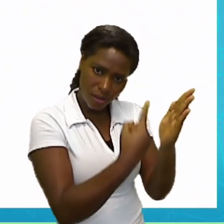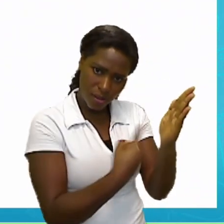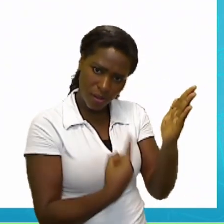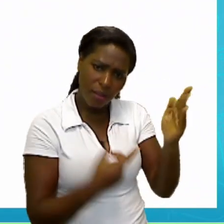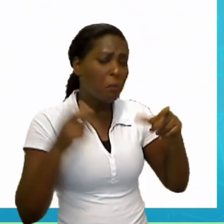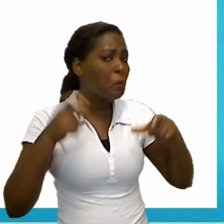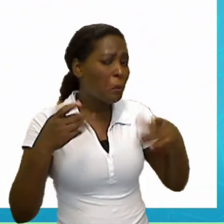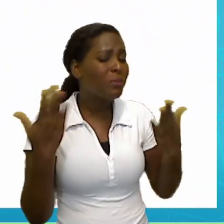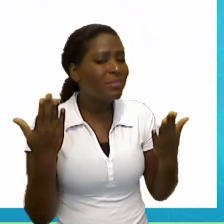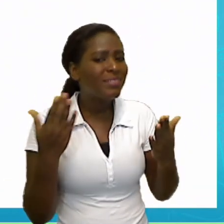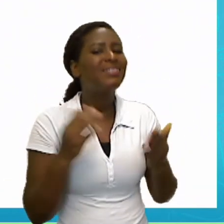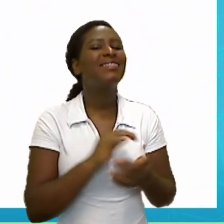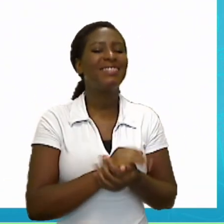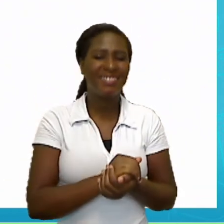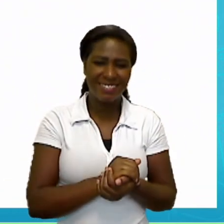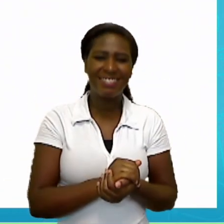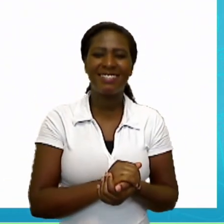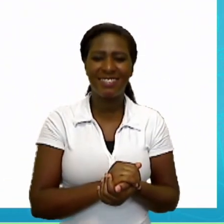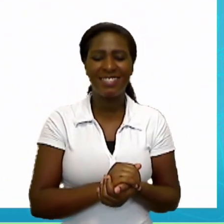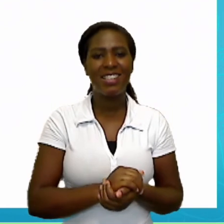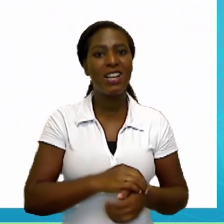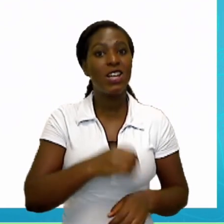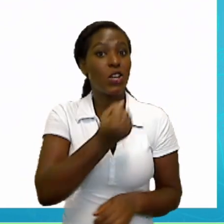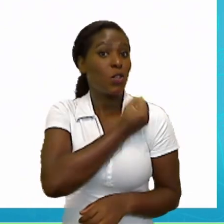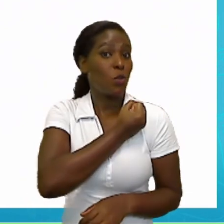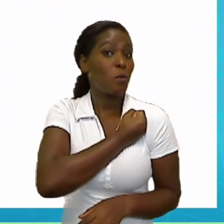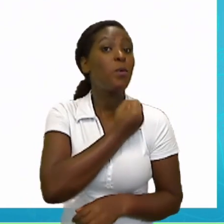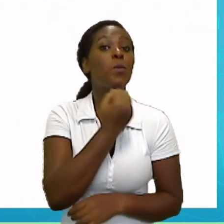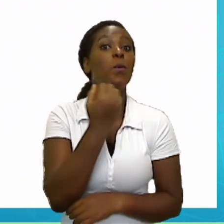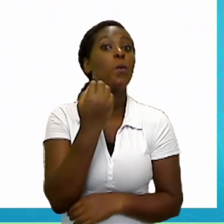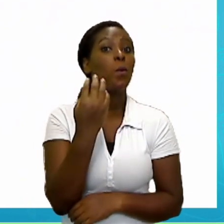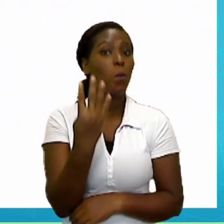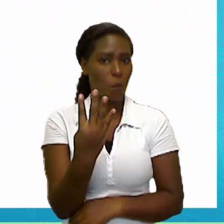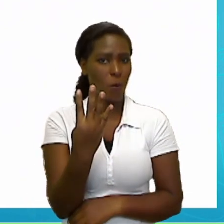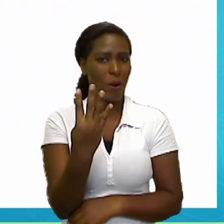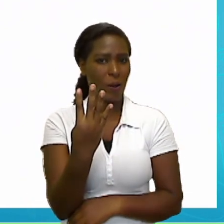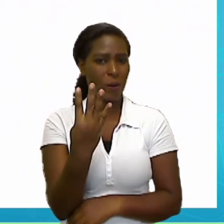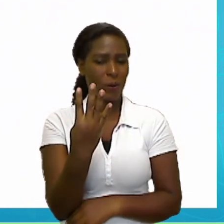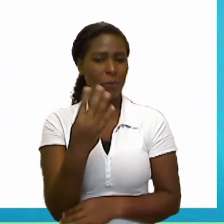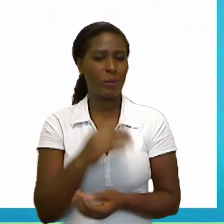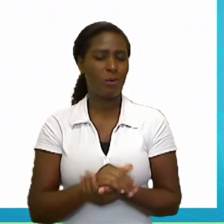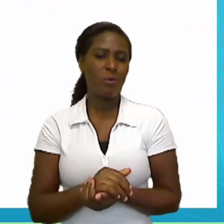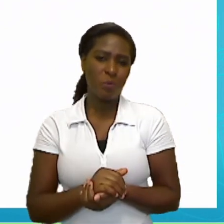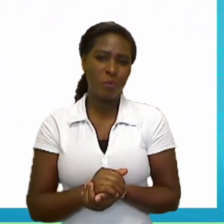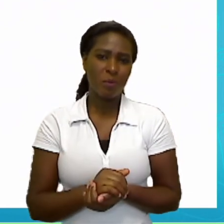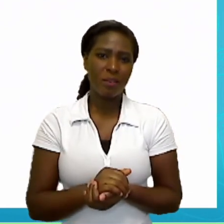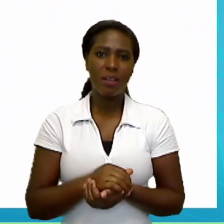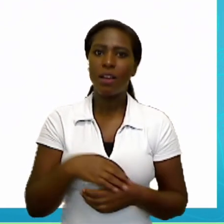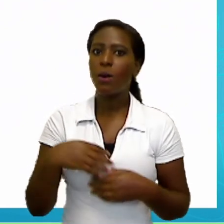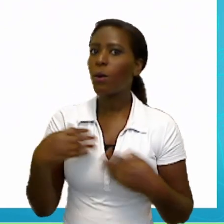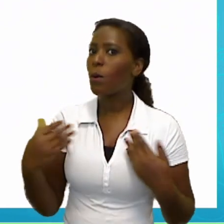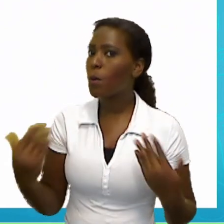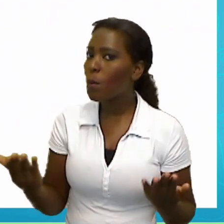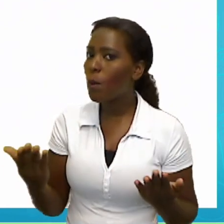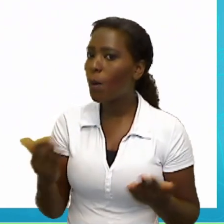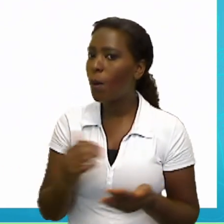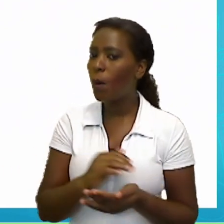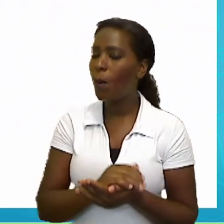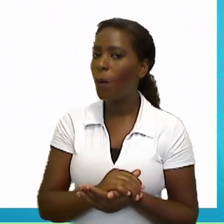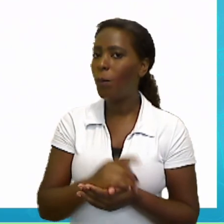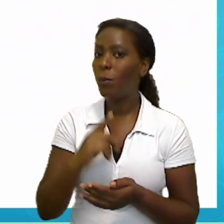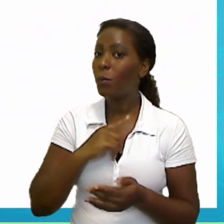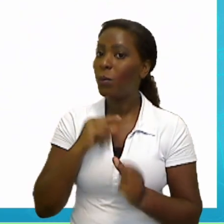três. O número quatro, que é o número four. Number four. Eu tenho school